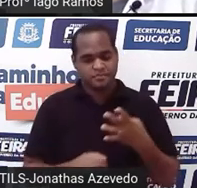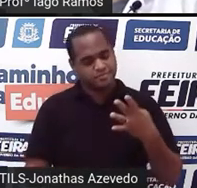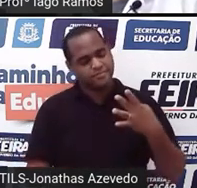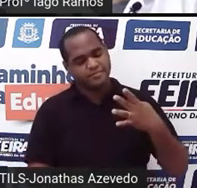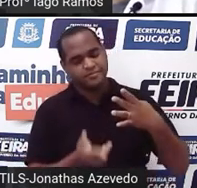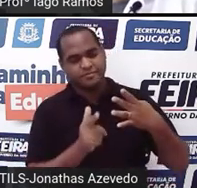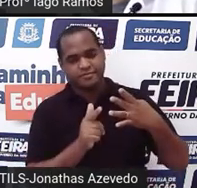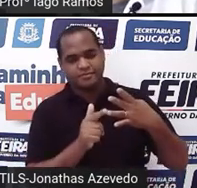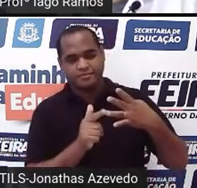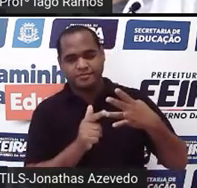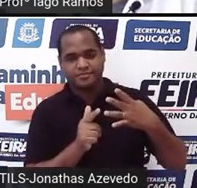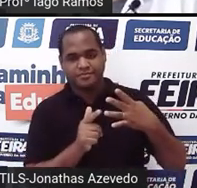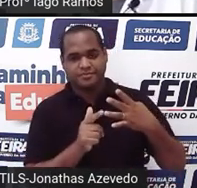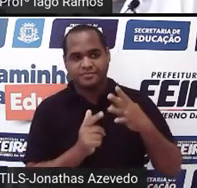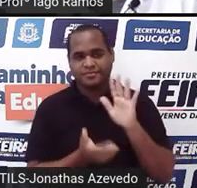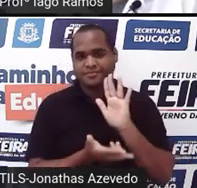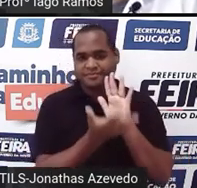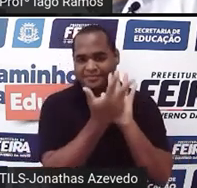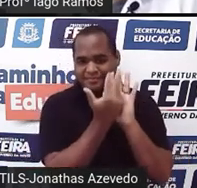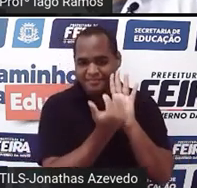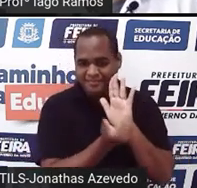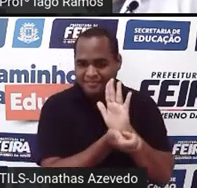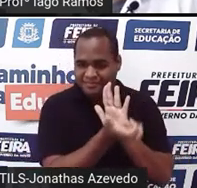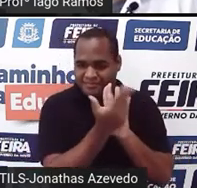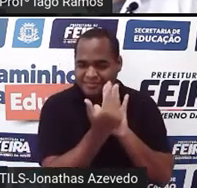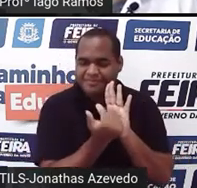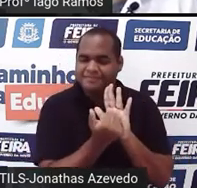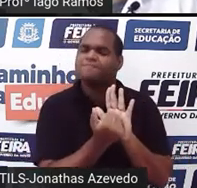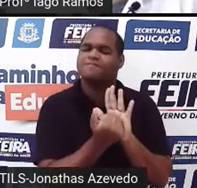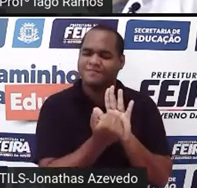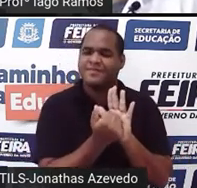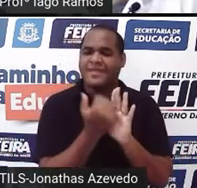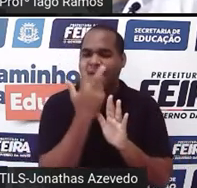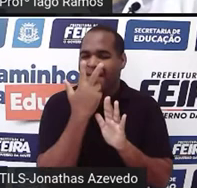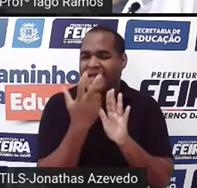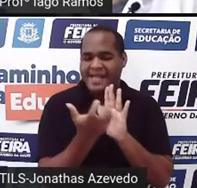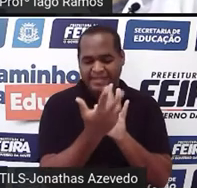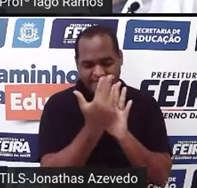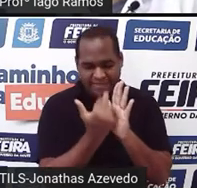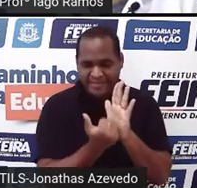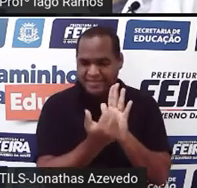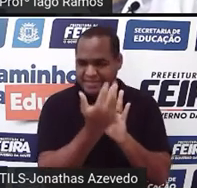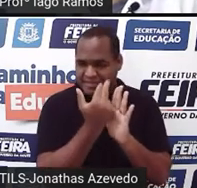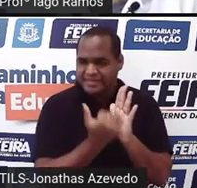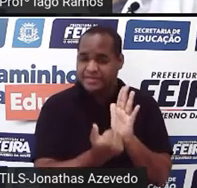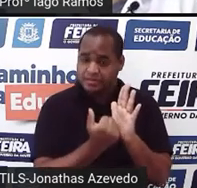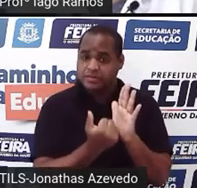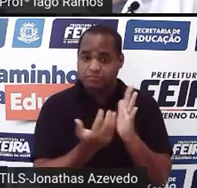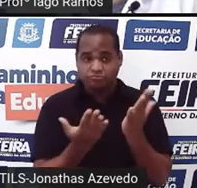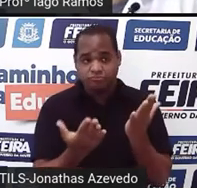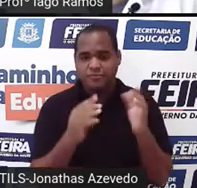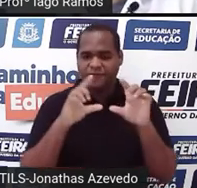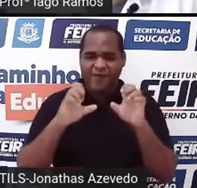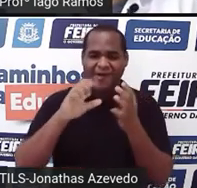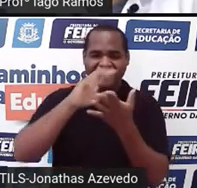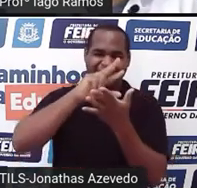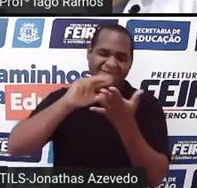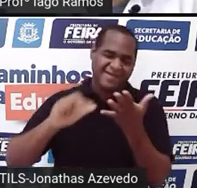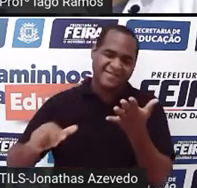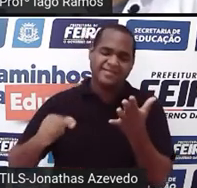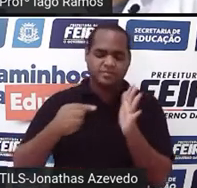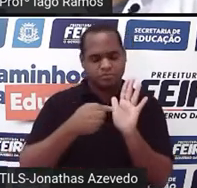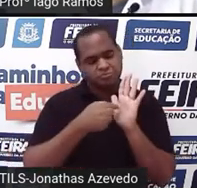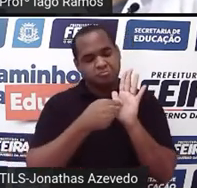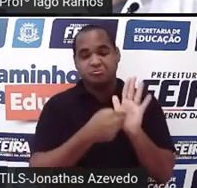Os gráficos são ilustrativos, né? São desenhos, são formas ilustradas,